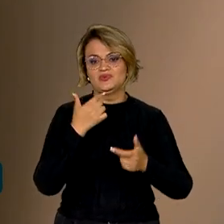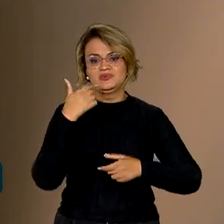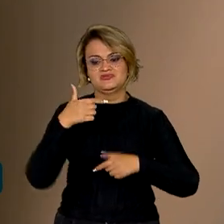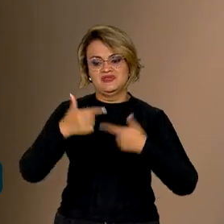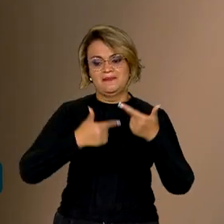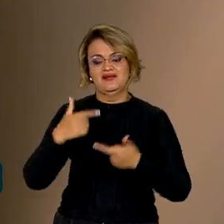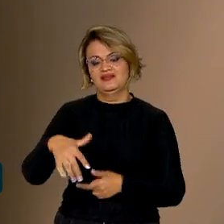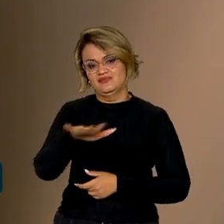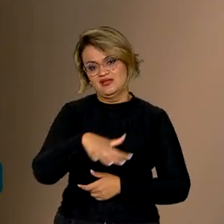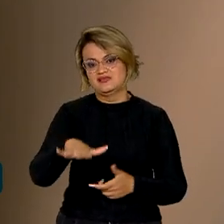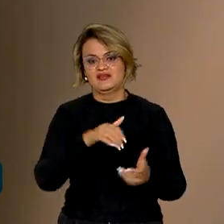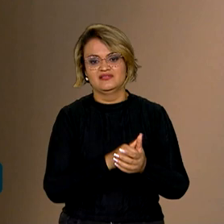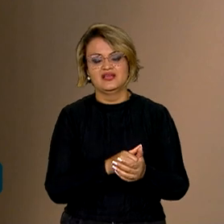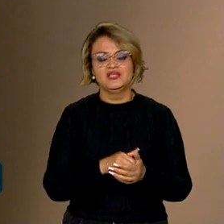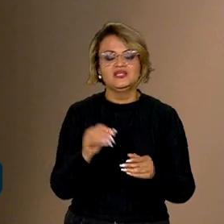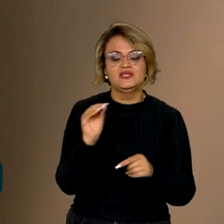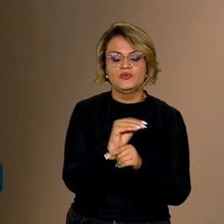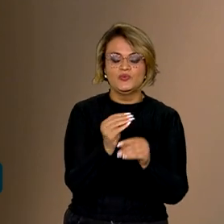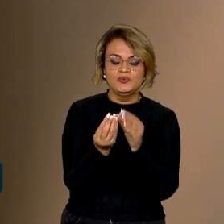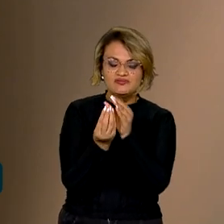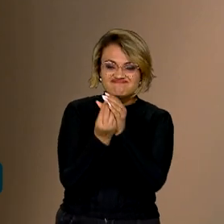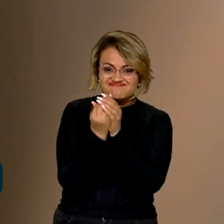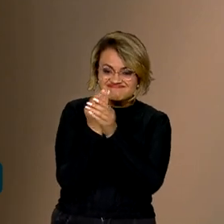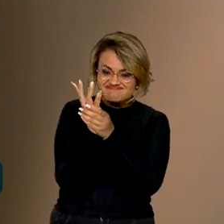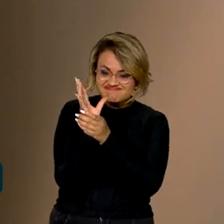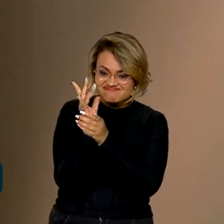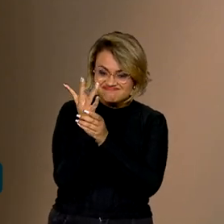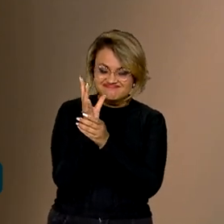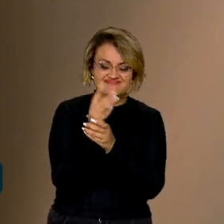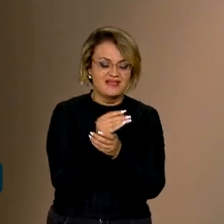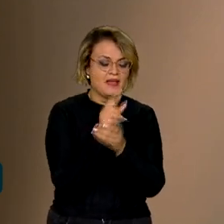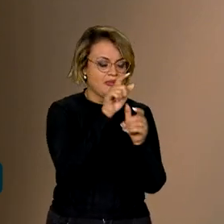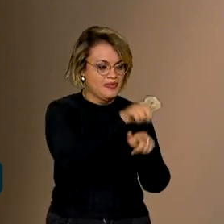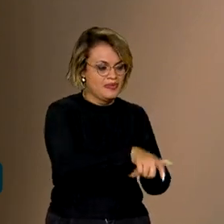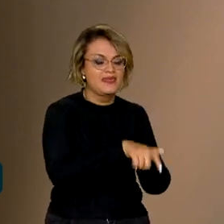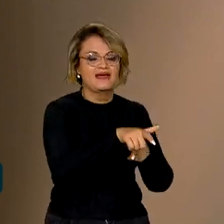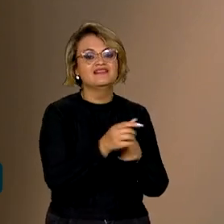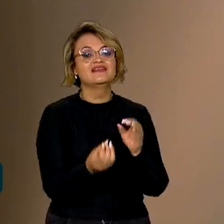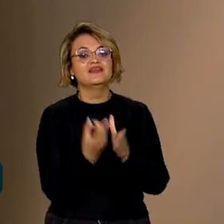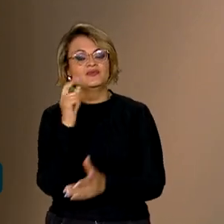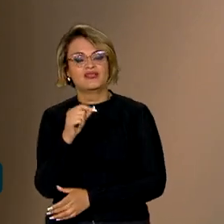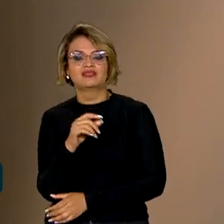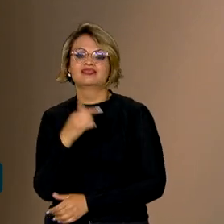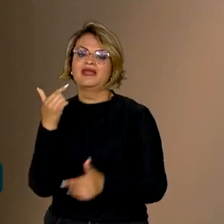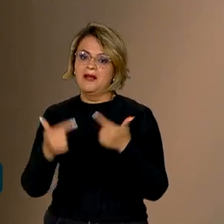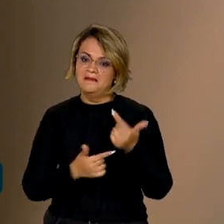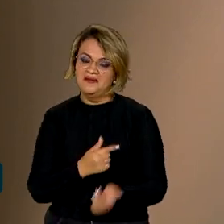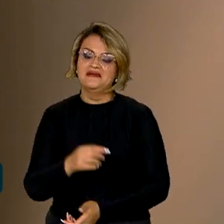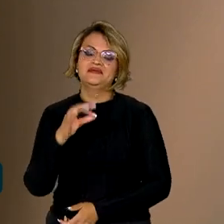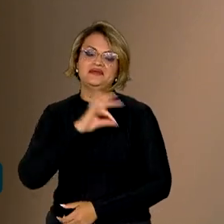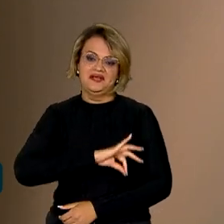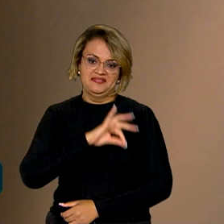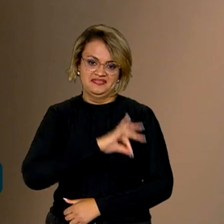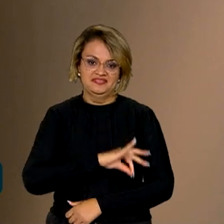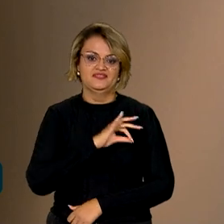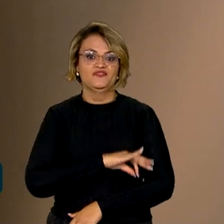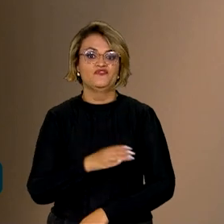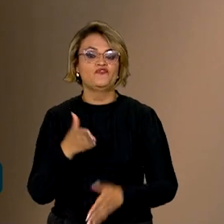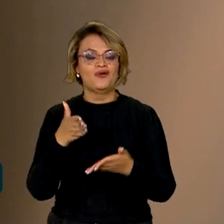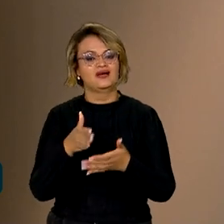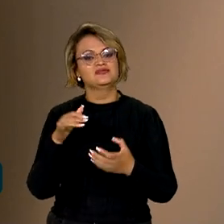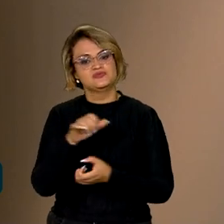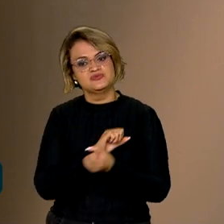essas mudas, cuidando das mudas, fazendo plantio. Então, gera emprego, gera renda, emprego e renda verde,